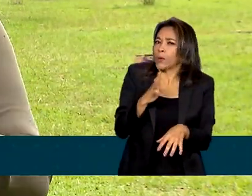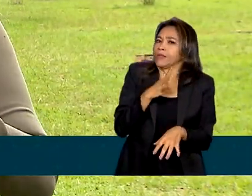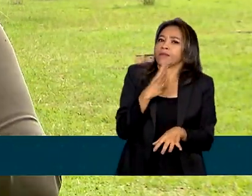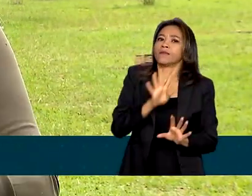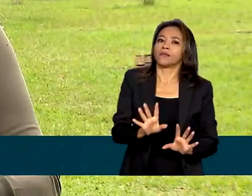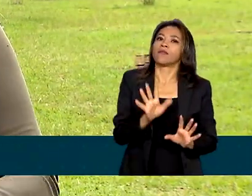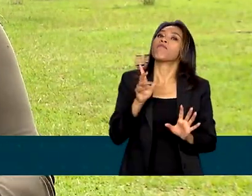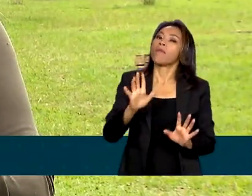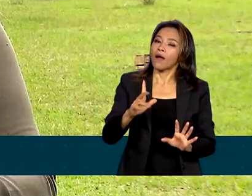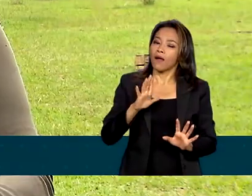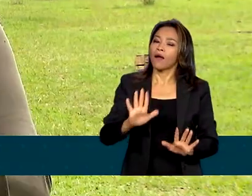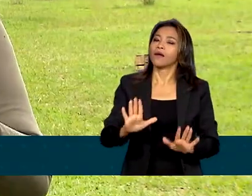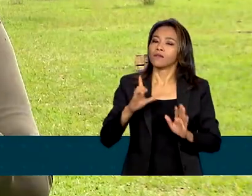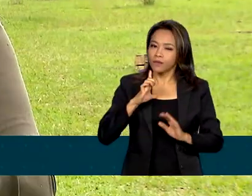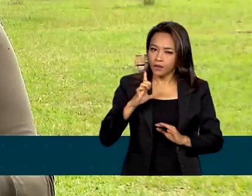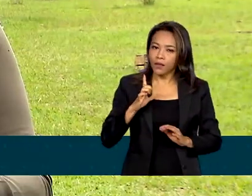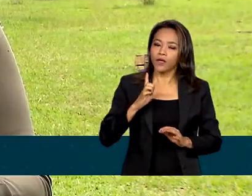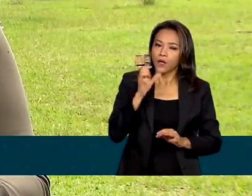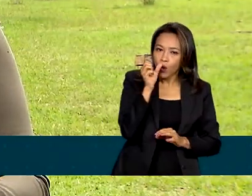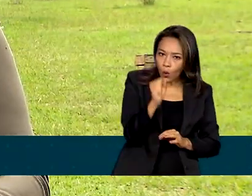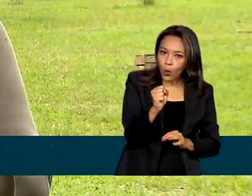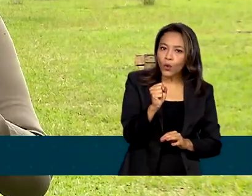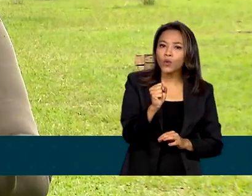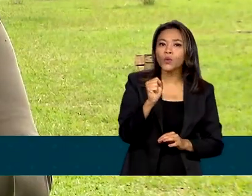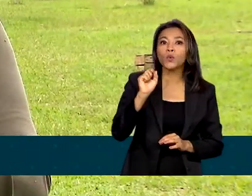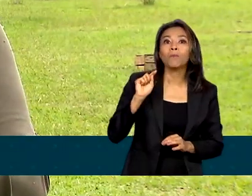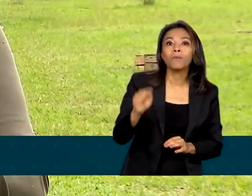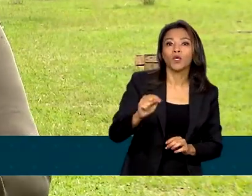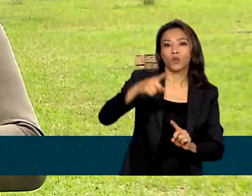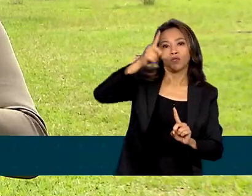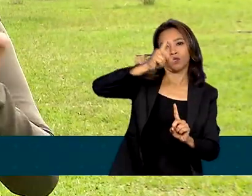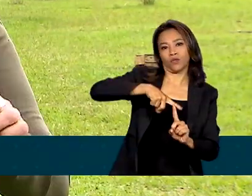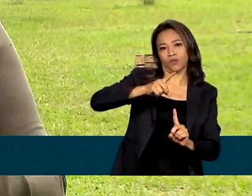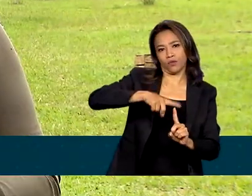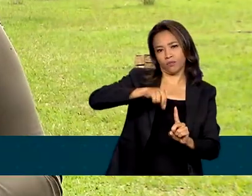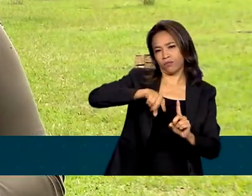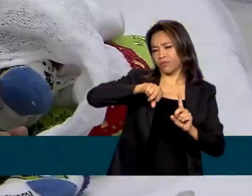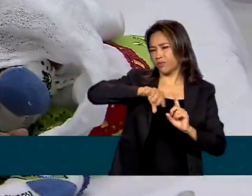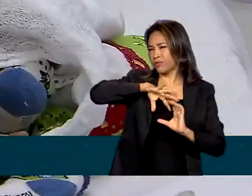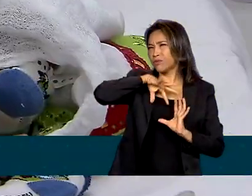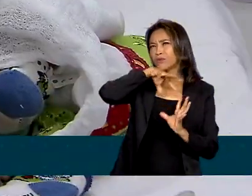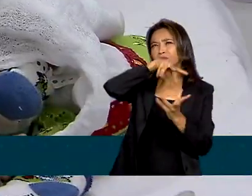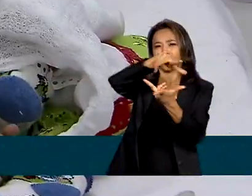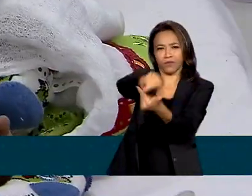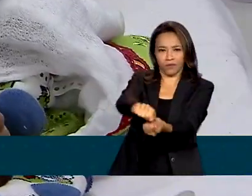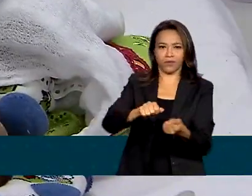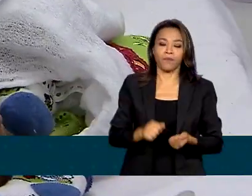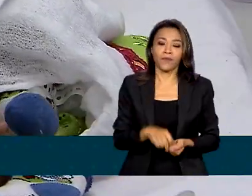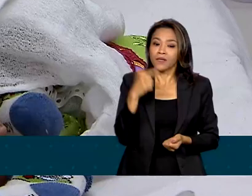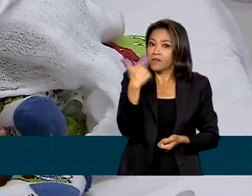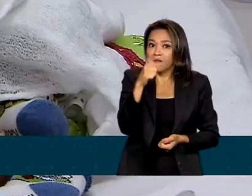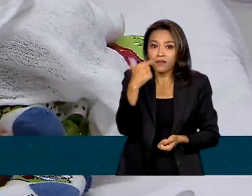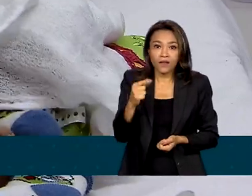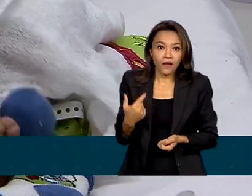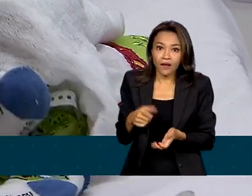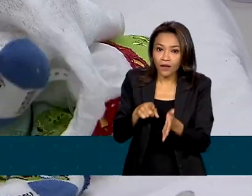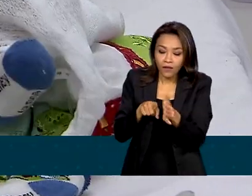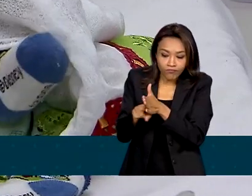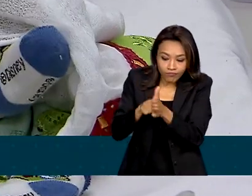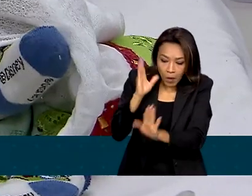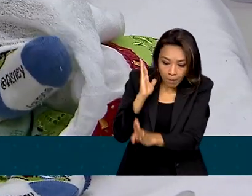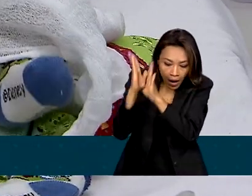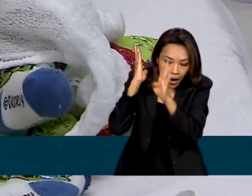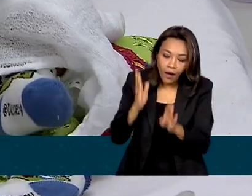-se que existam cerca de 8 mil tipos diferentes em todo o mundo. Sem o diagnóstico e tratamento